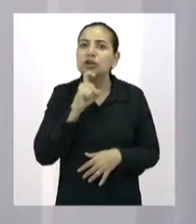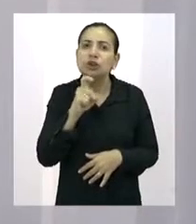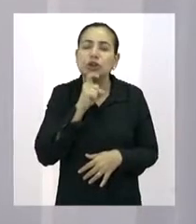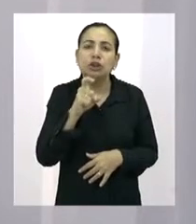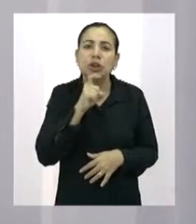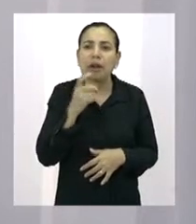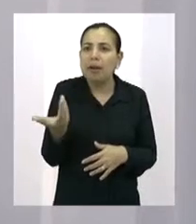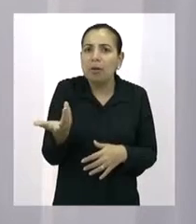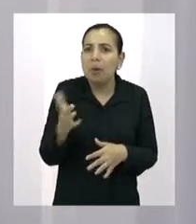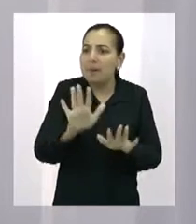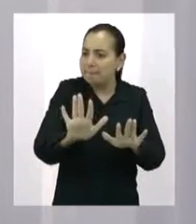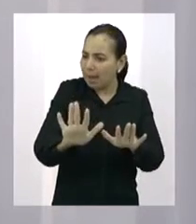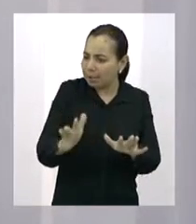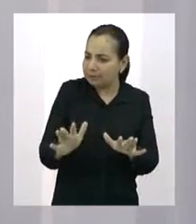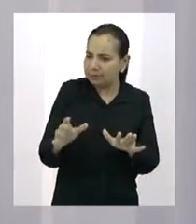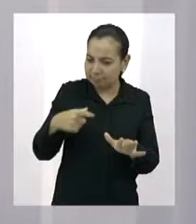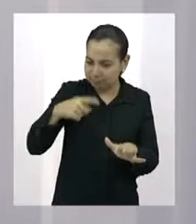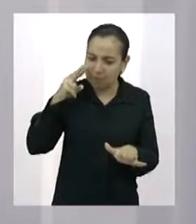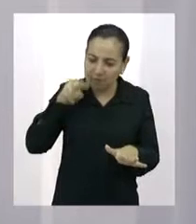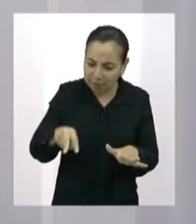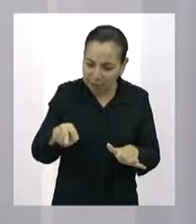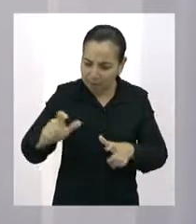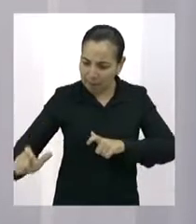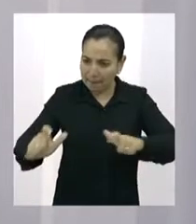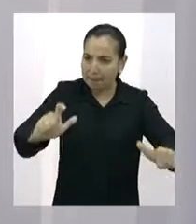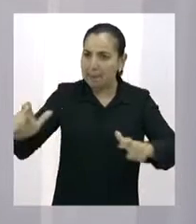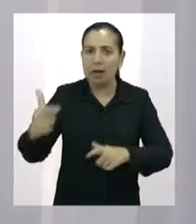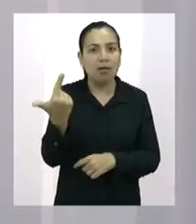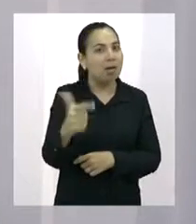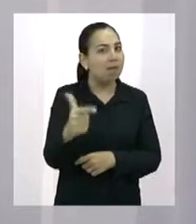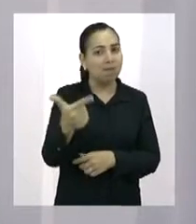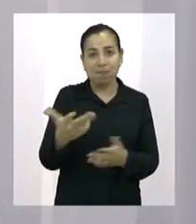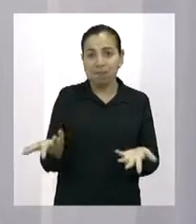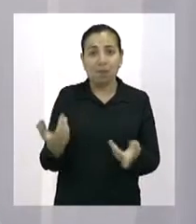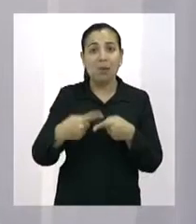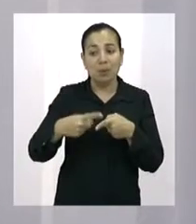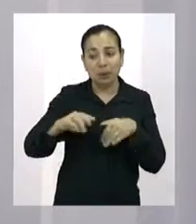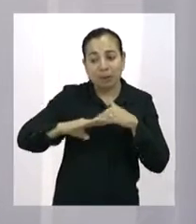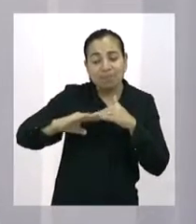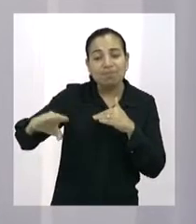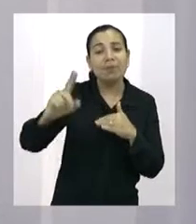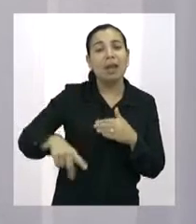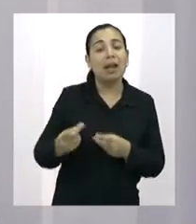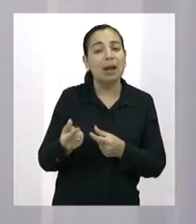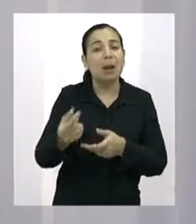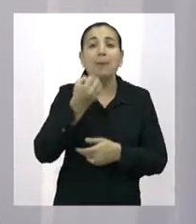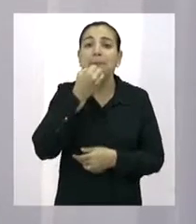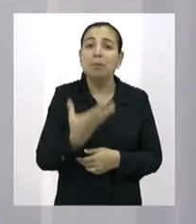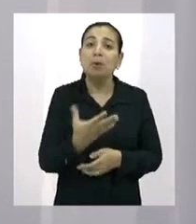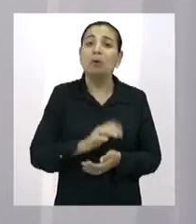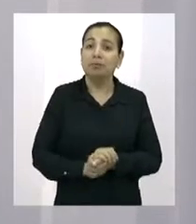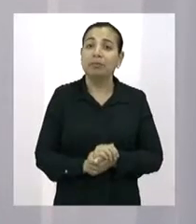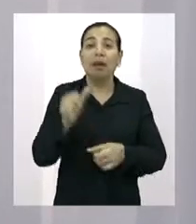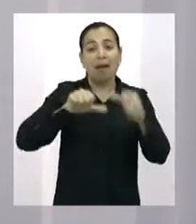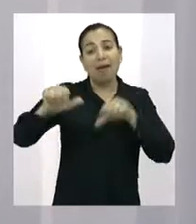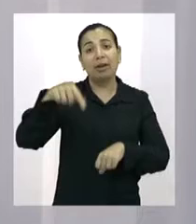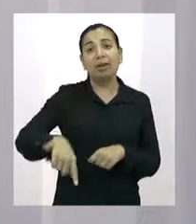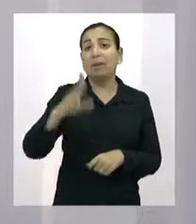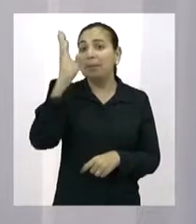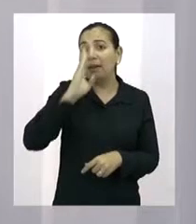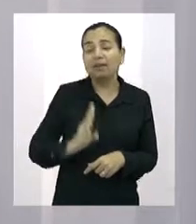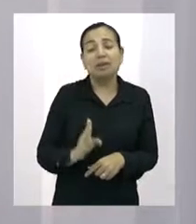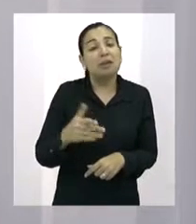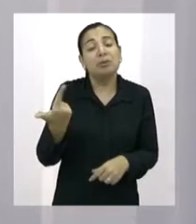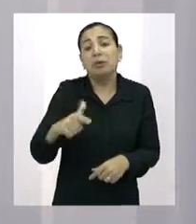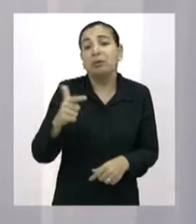falta de zelo com a coisa pública. Falta de compromisso com o dinheiro do contribuinte. O chefe do